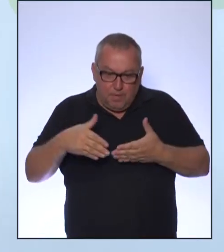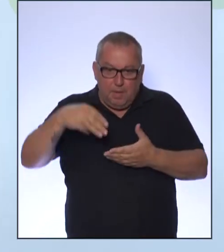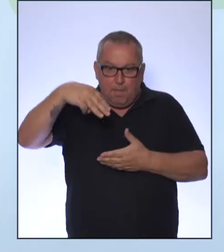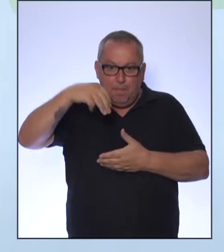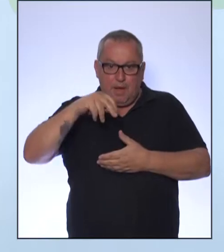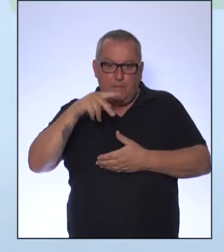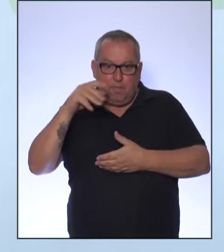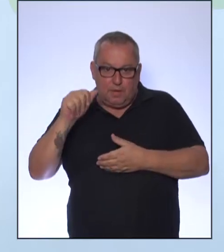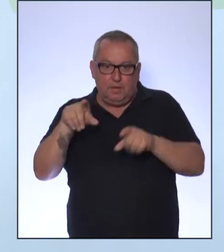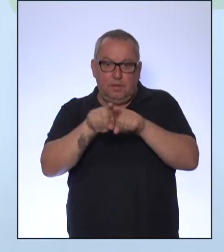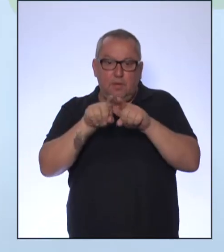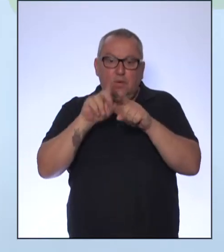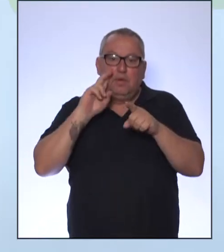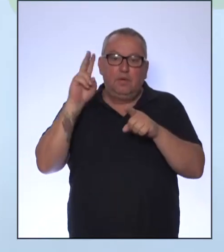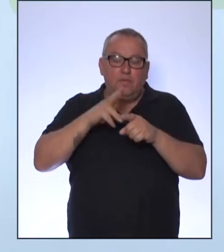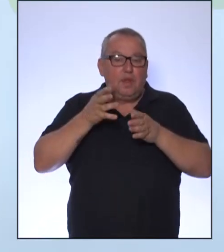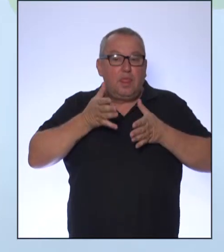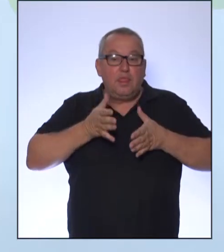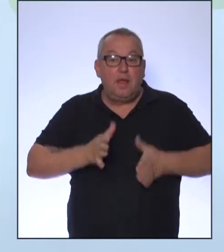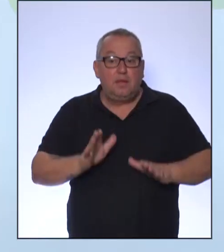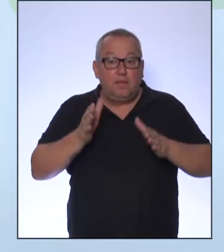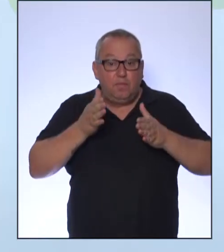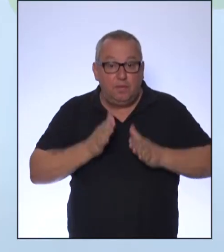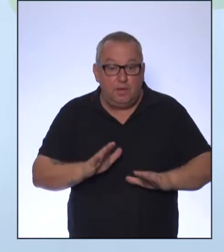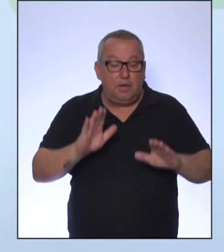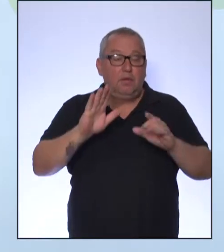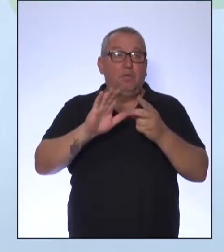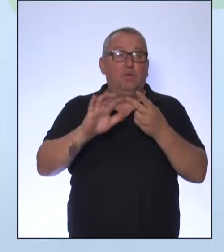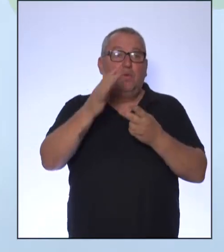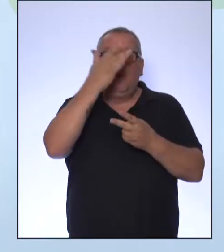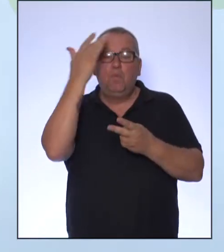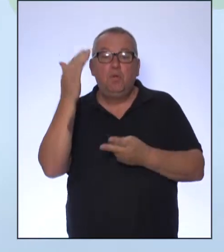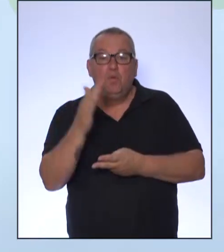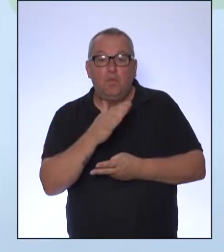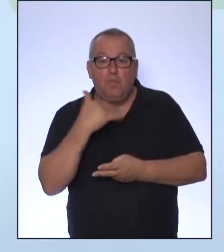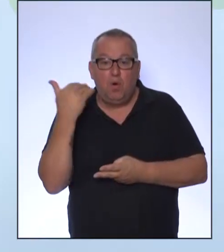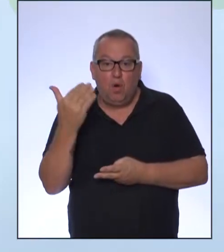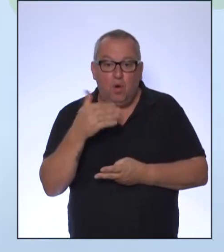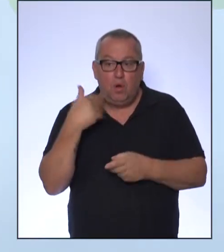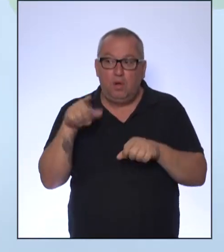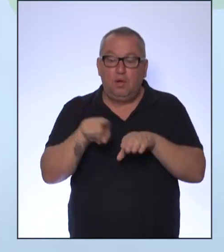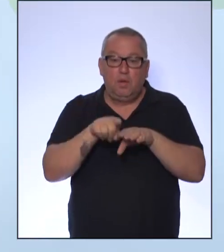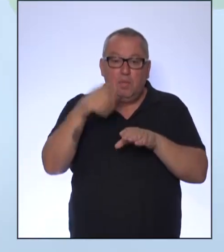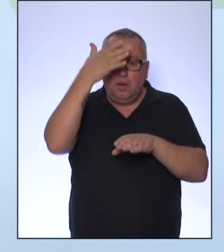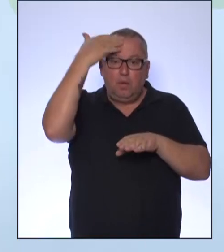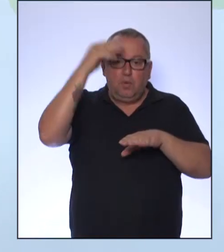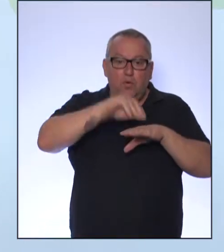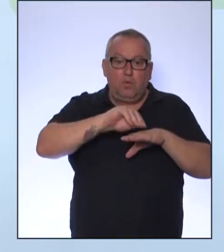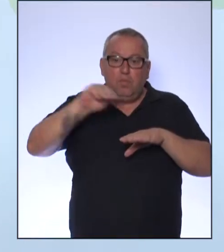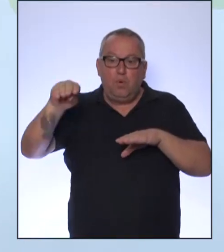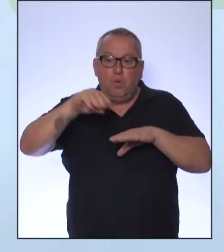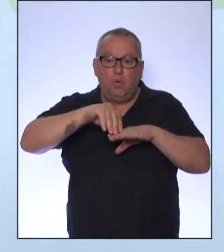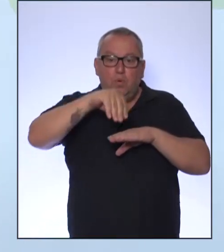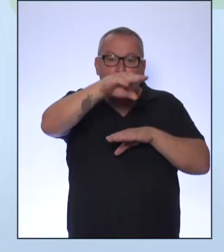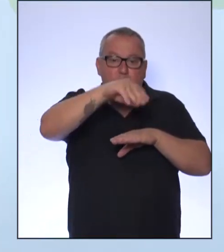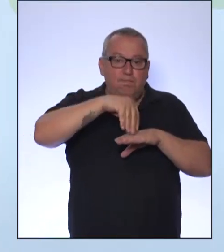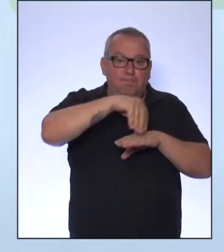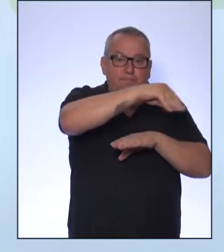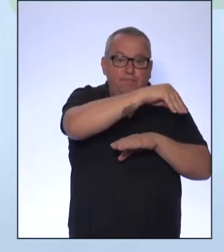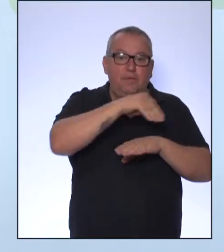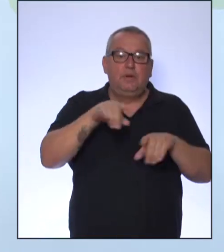também a questão dos nascimentos, dos óbitos, das migrações das populações. Então, a